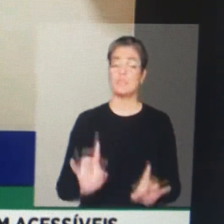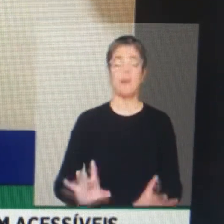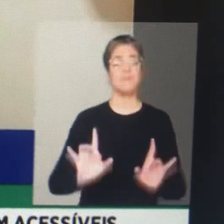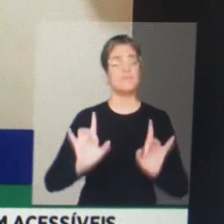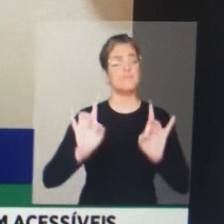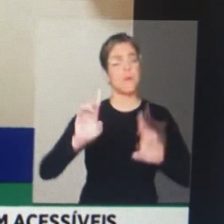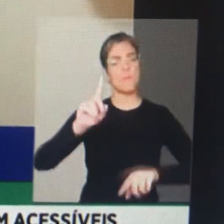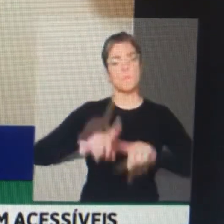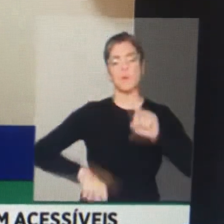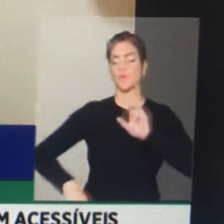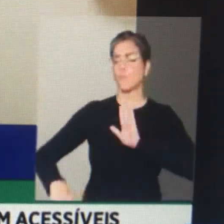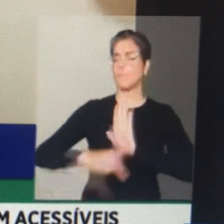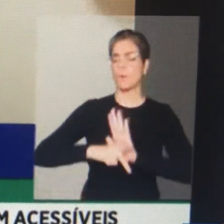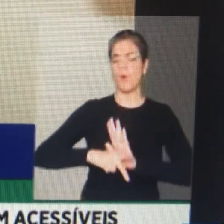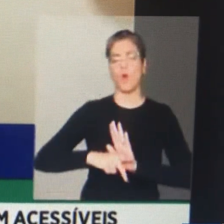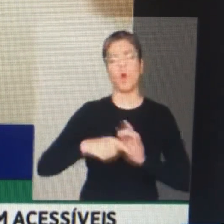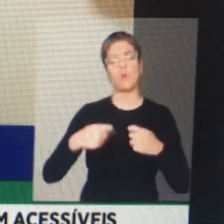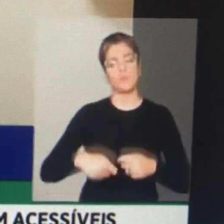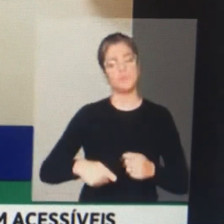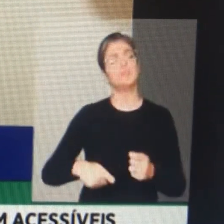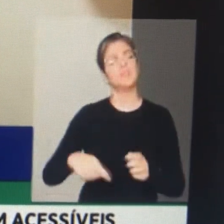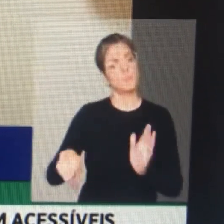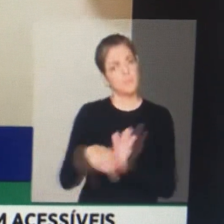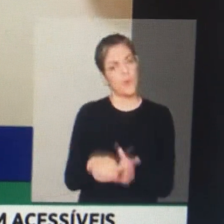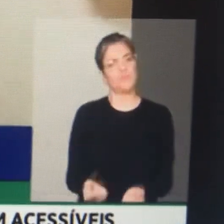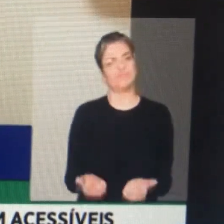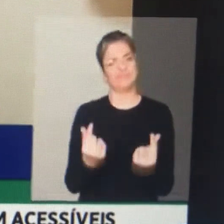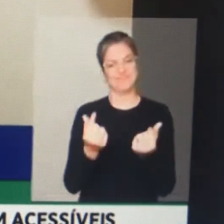riqueza do povo do Vale, fique para o Vale de Aquecione. Obrigado, presidente.